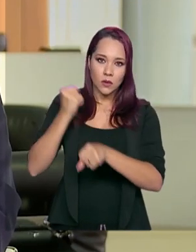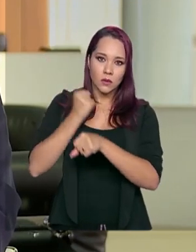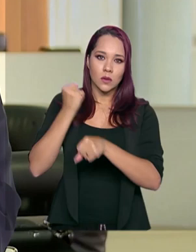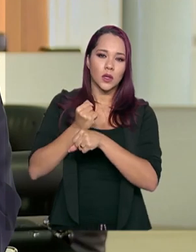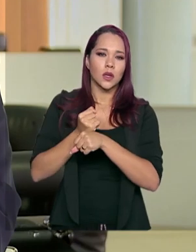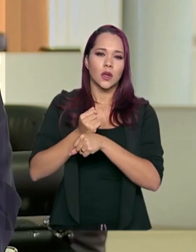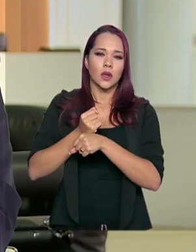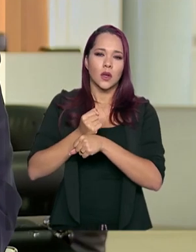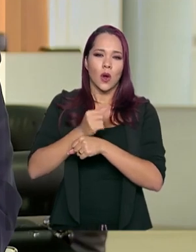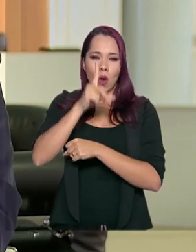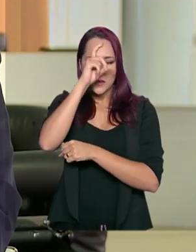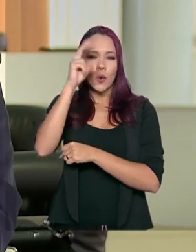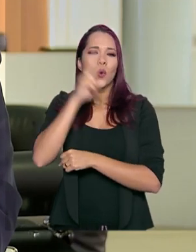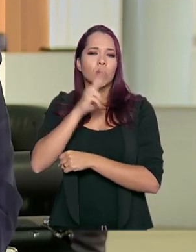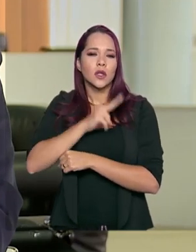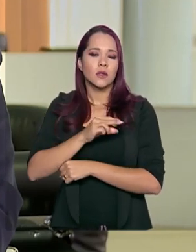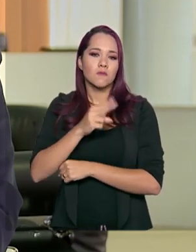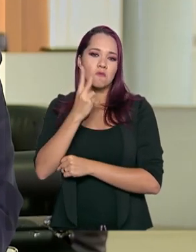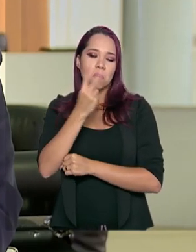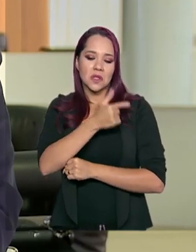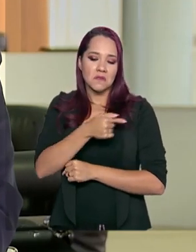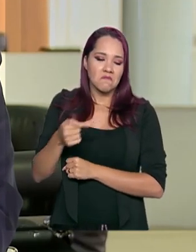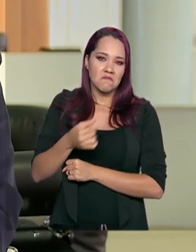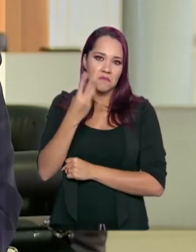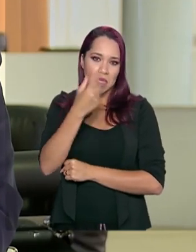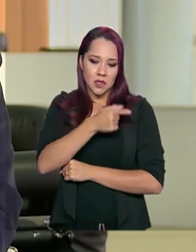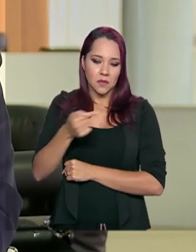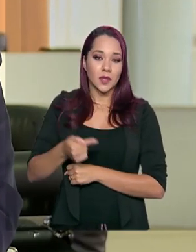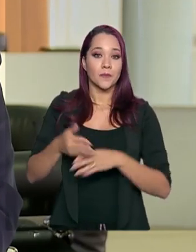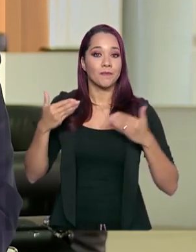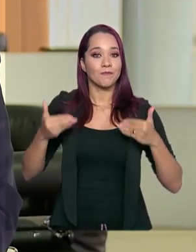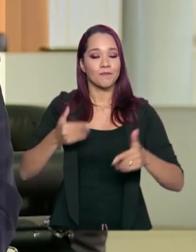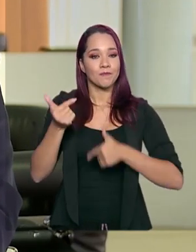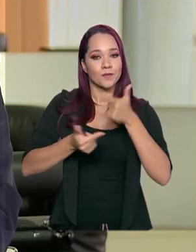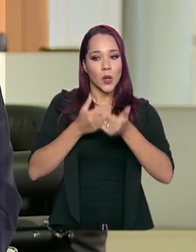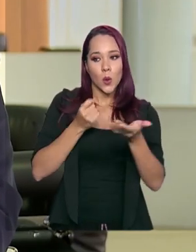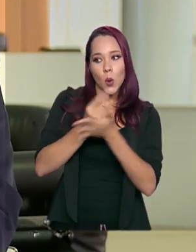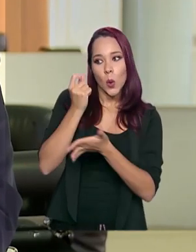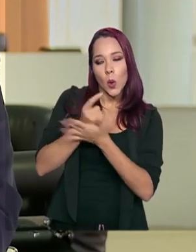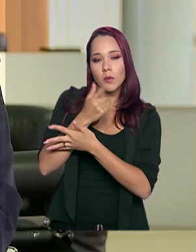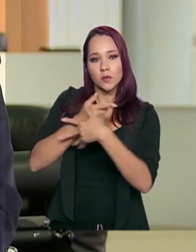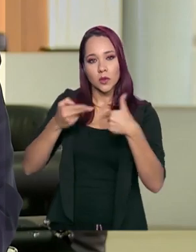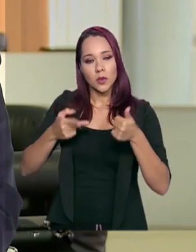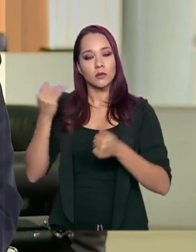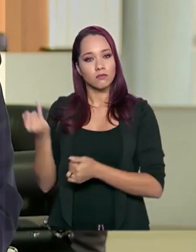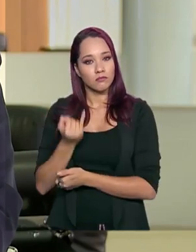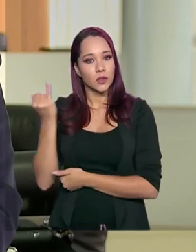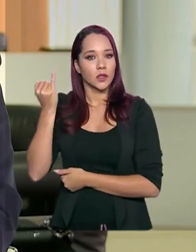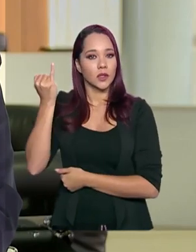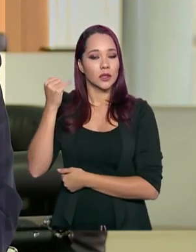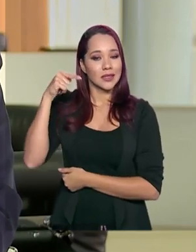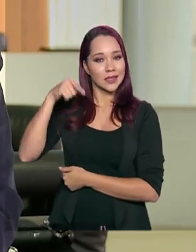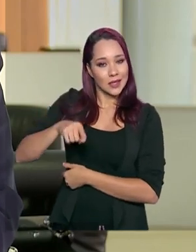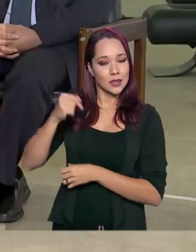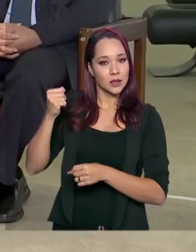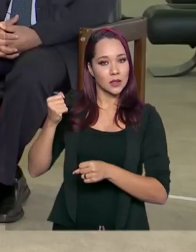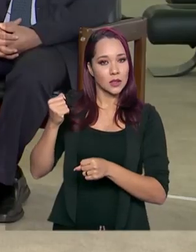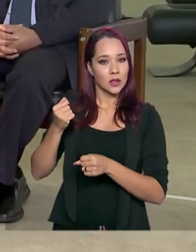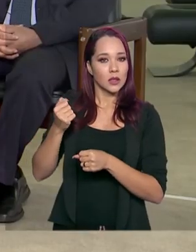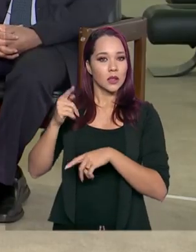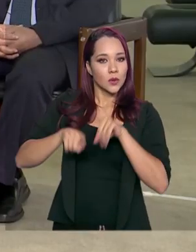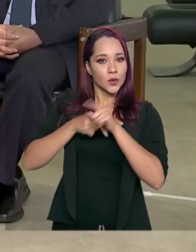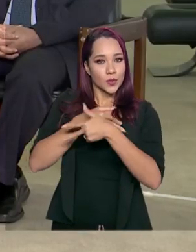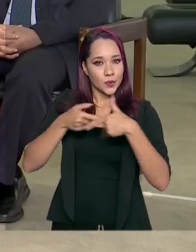duas, três semanas. O Ministério tem trabalhado na compra de insumos, isso é uma parte importante, e esses insumos também